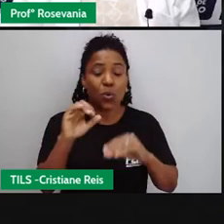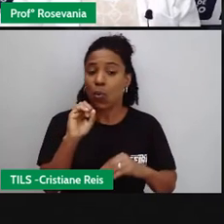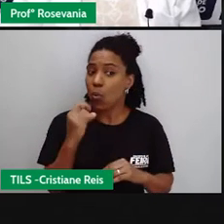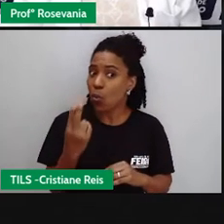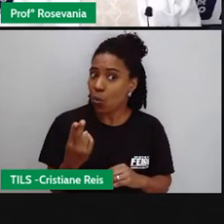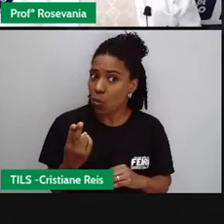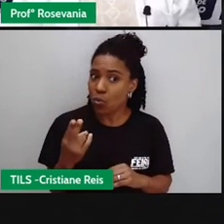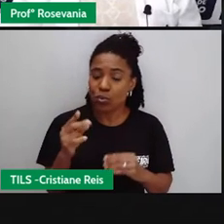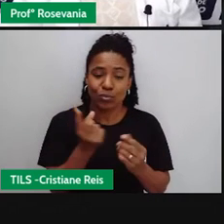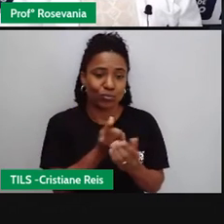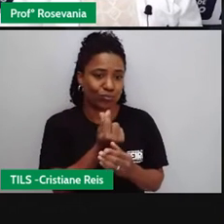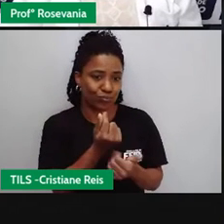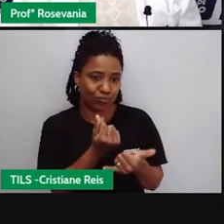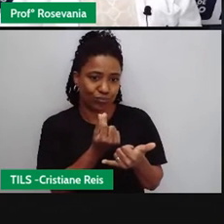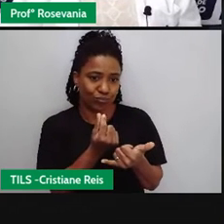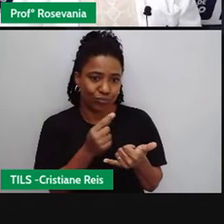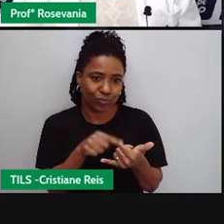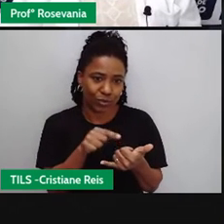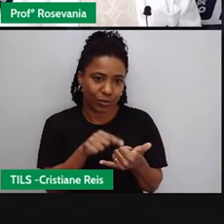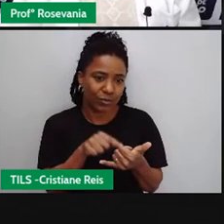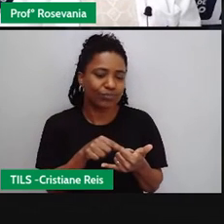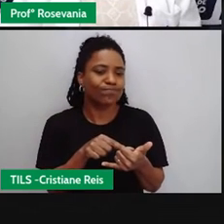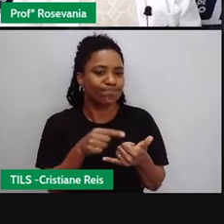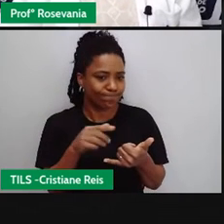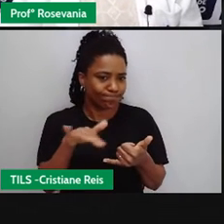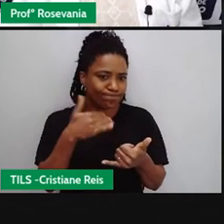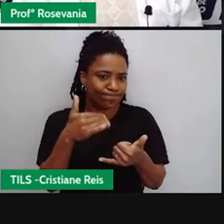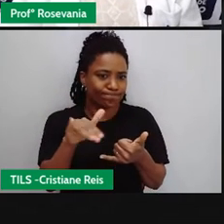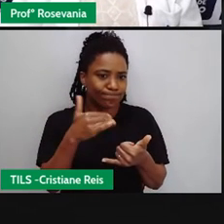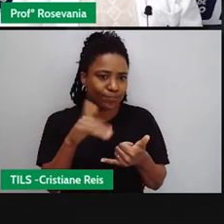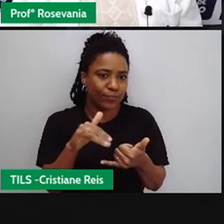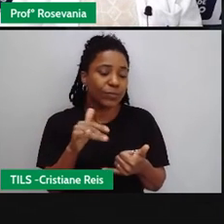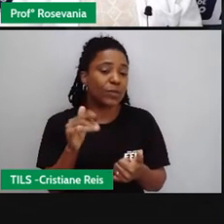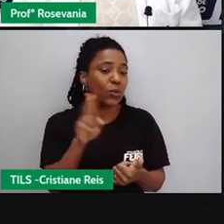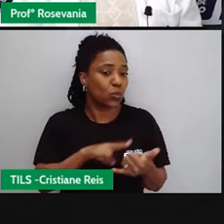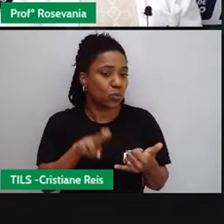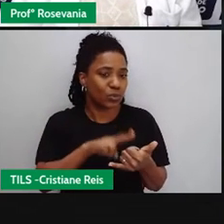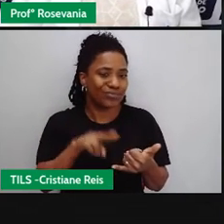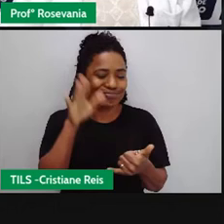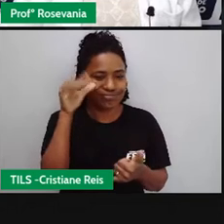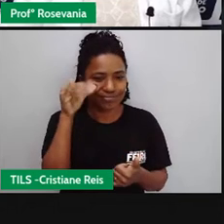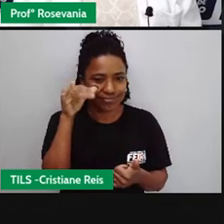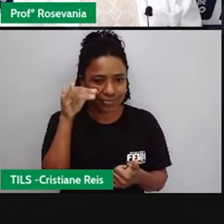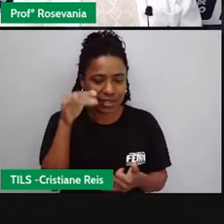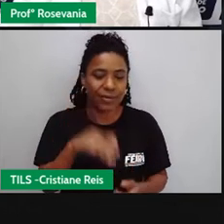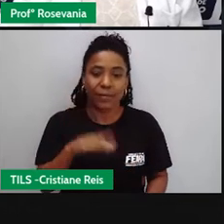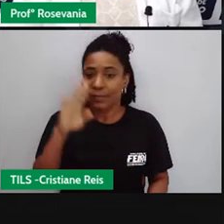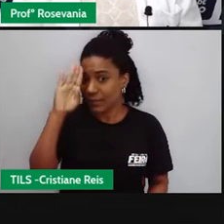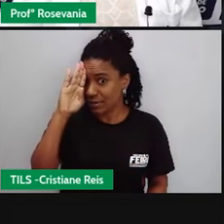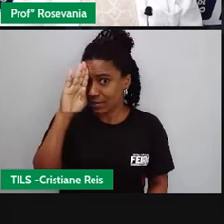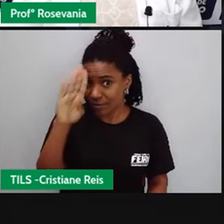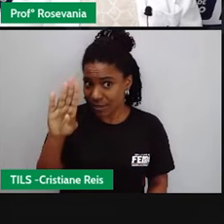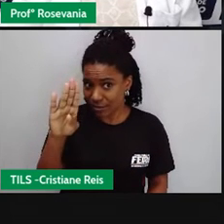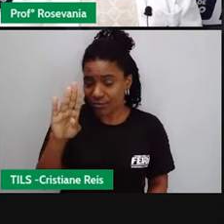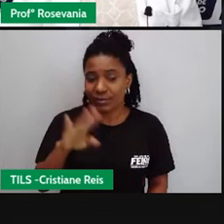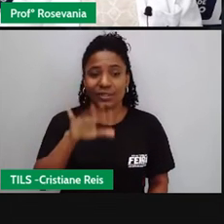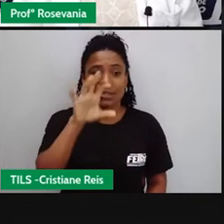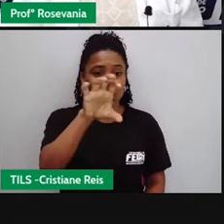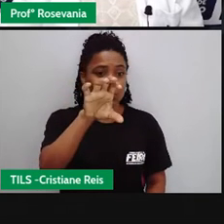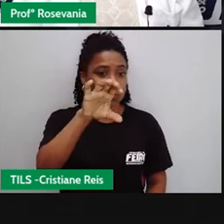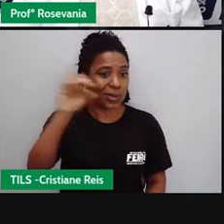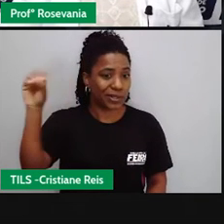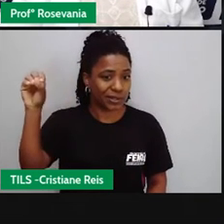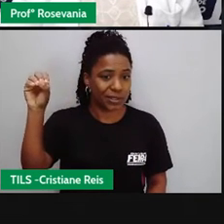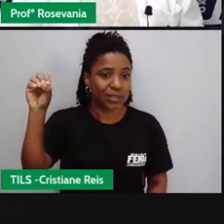usando os dados móveis, mas eles ainda são maioria acompanhada aqui, né, seguido da região centro-oeste. Mas, de qualquer forma,